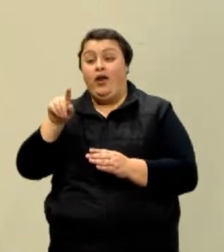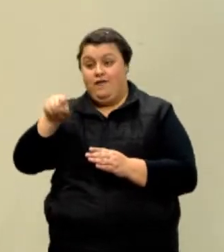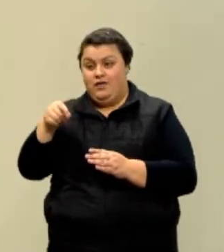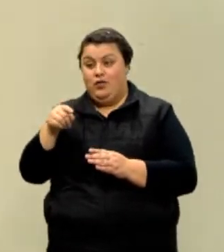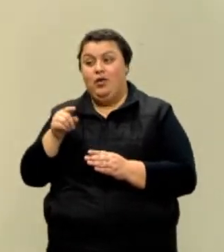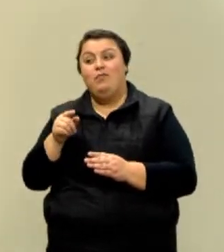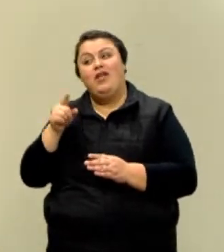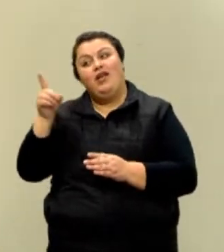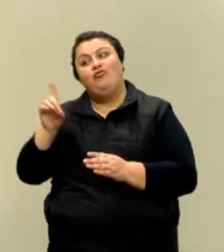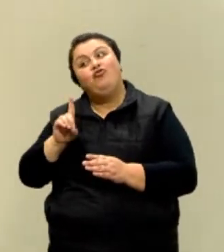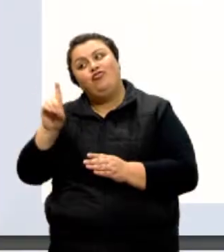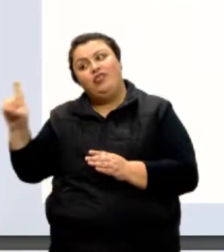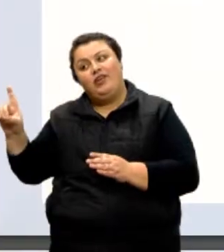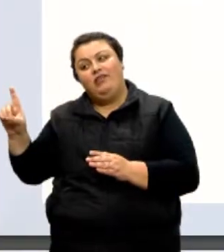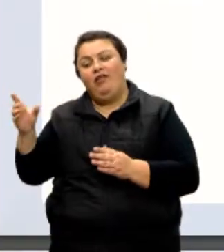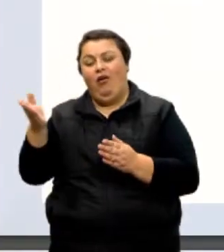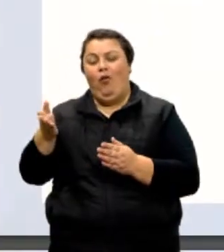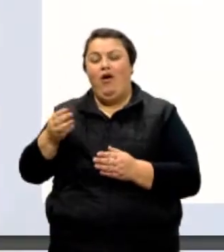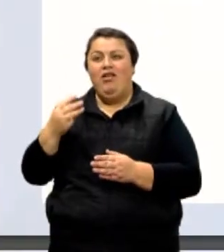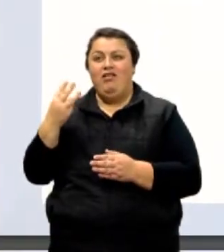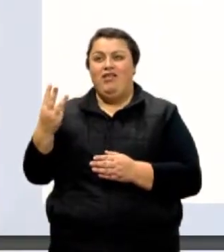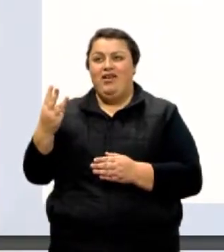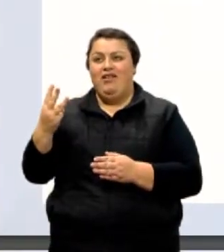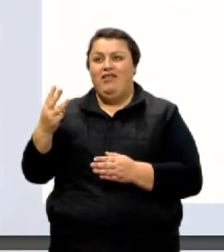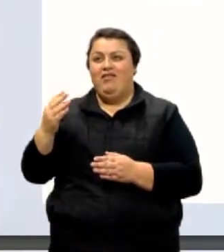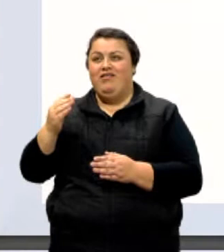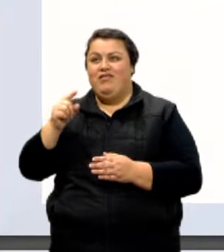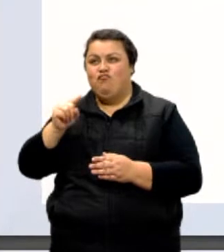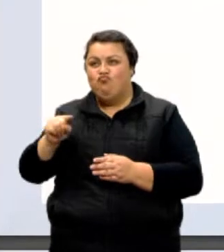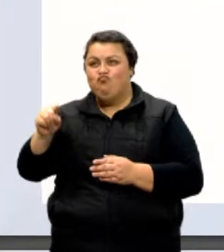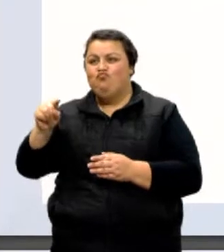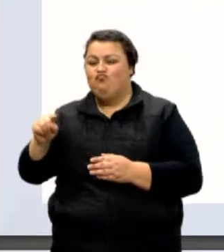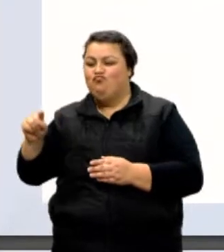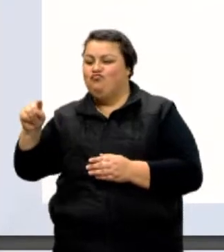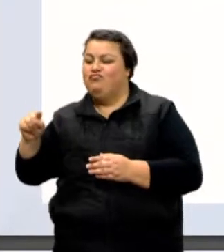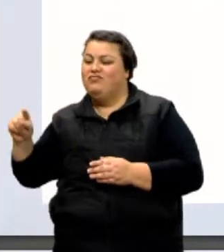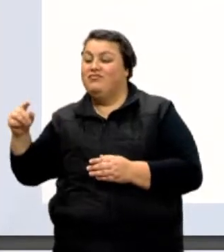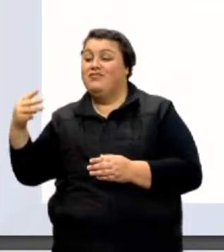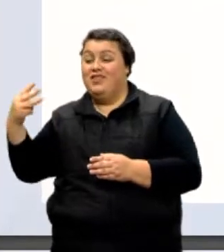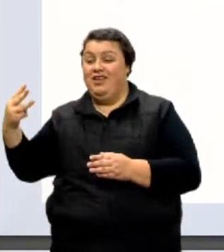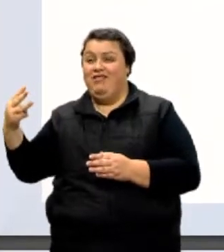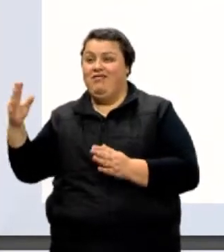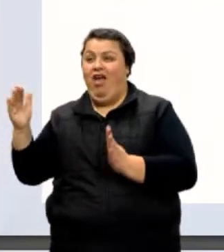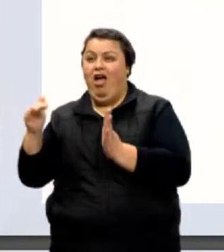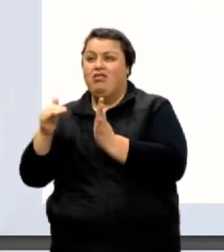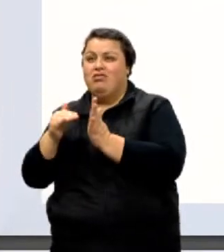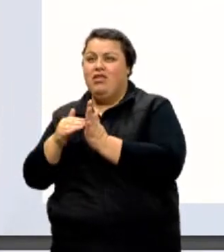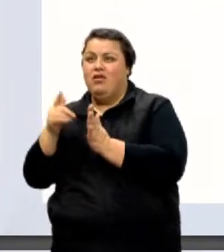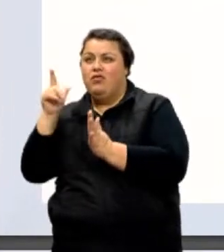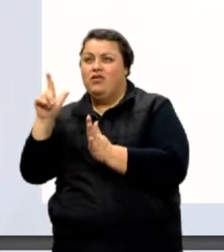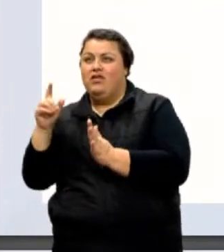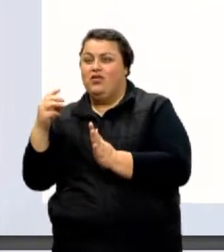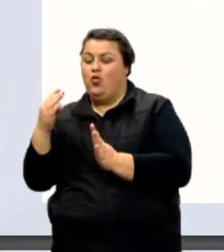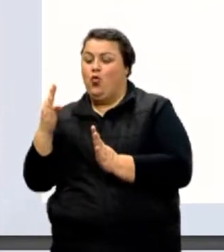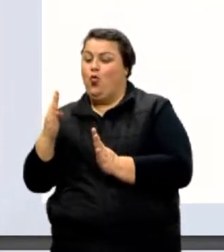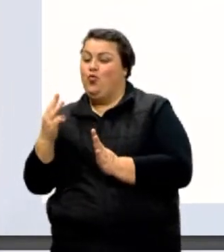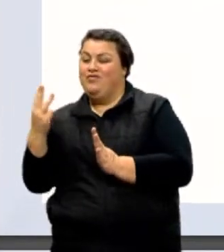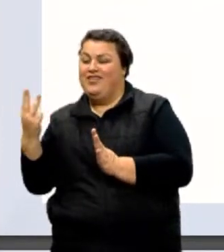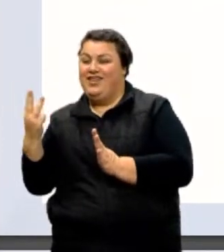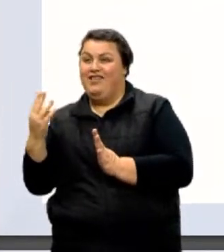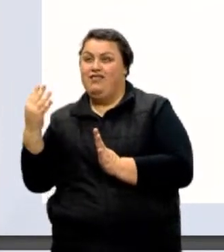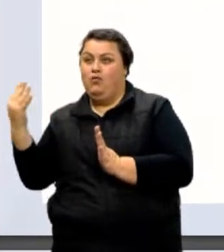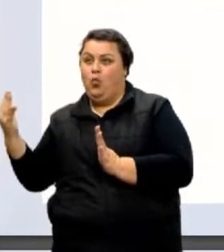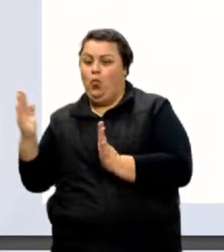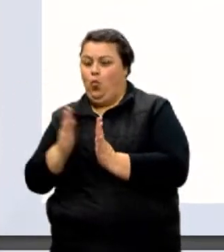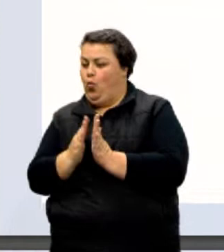casas? Três casas. Até essa vírgula parado entre o 3 e o 4. Olha ali. Deslocou três casas,